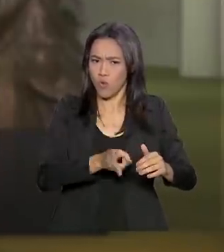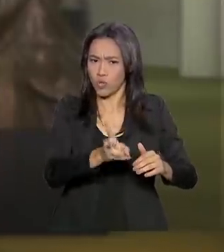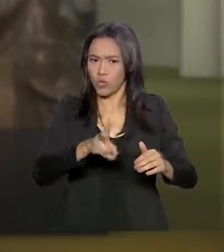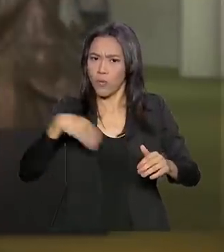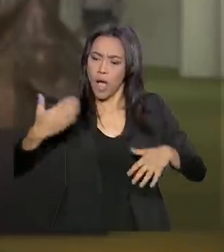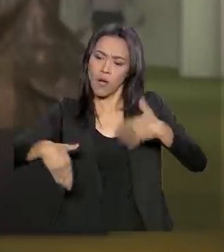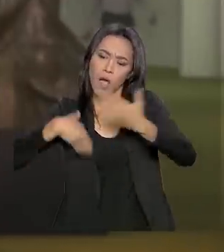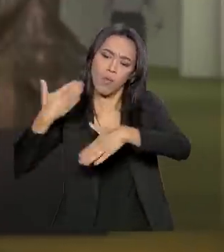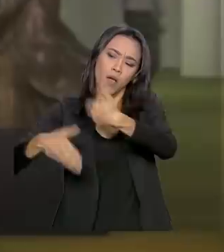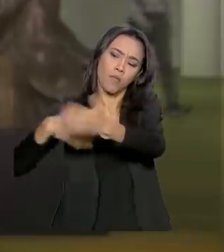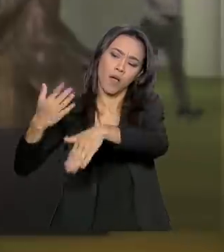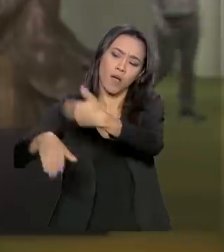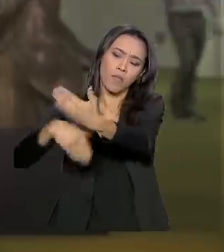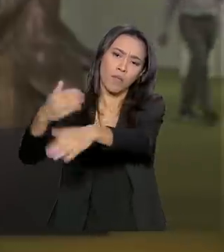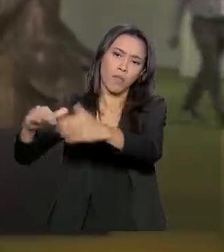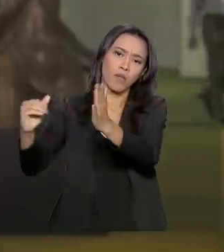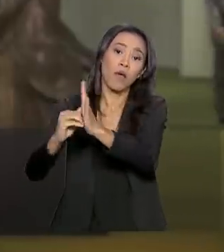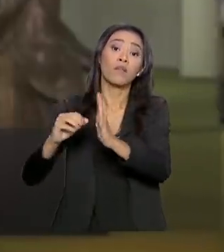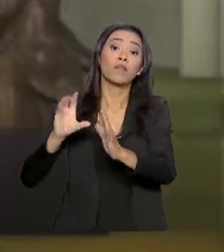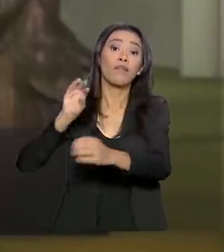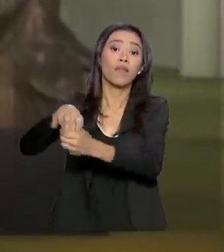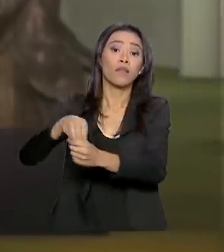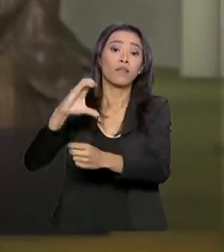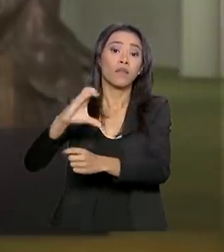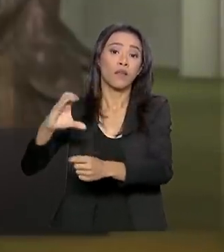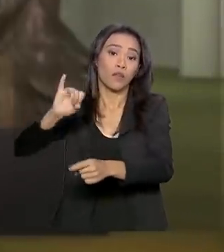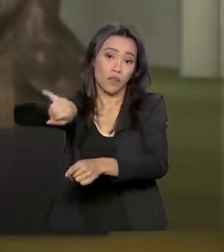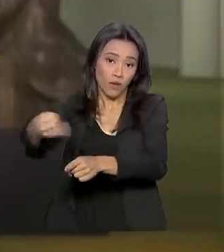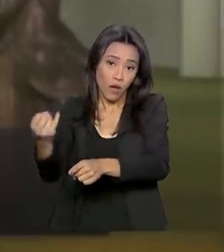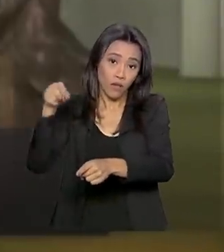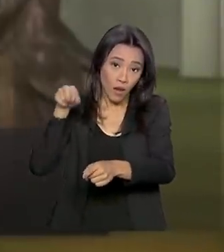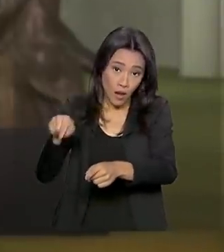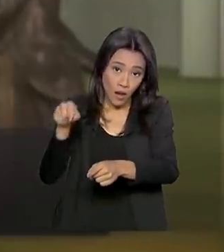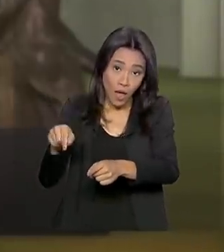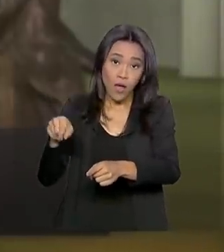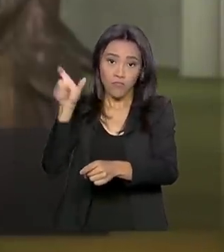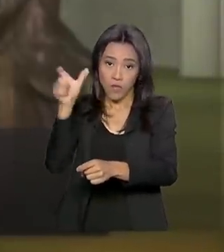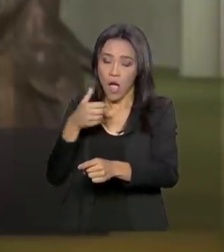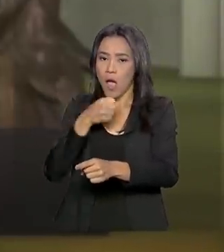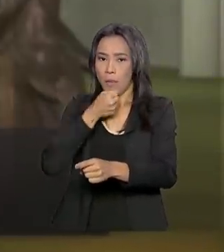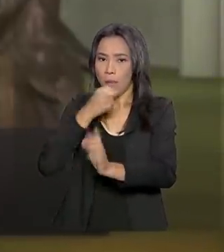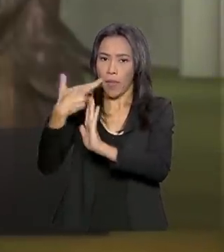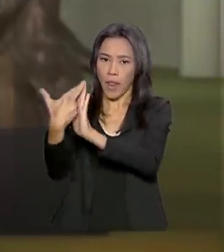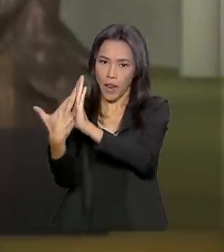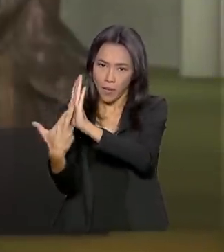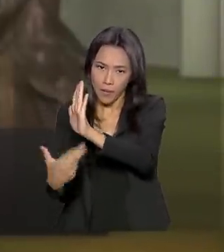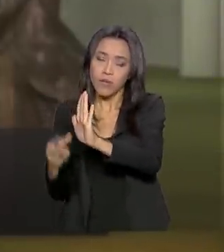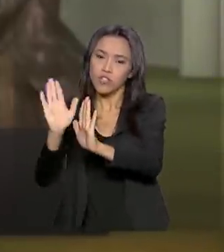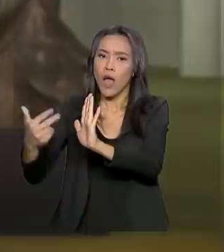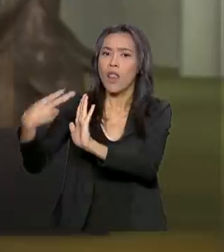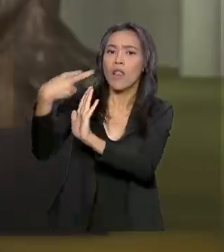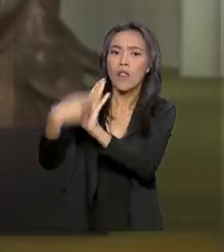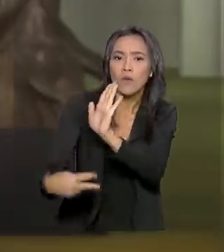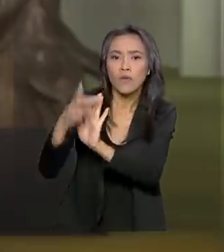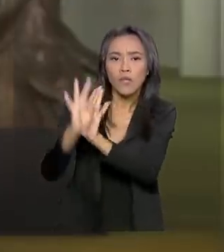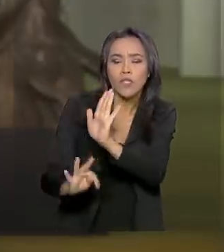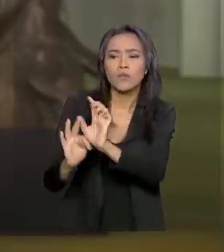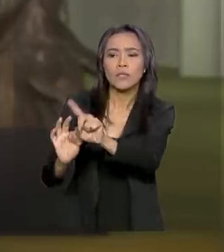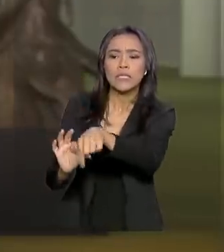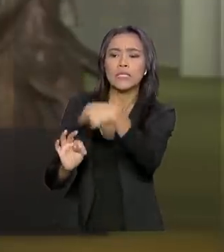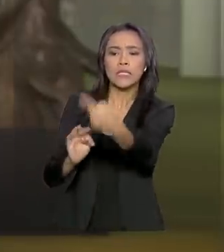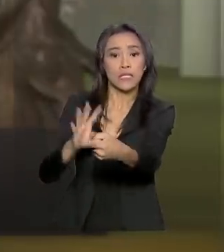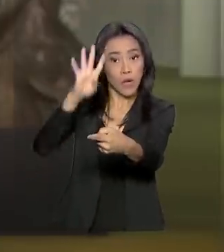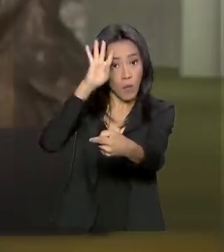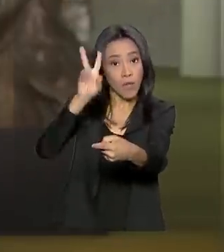na Comissão de Constituição e Justiça. Essa semana o relator Tasso Gereissati lê o parecer e na semana que vem, na quarta-feira, esse